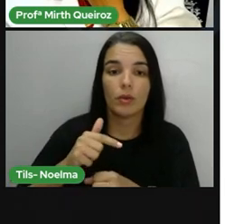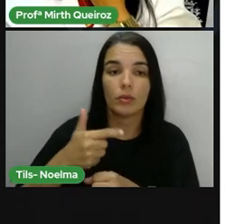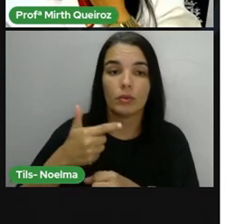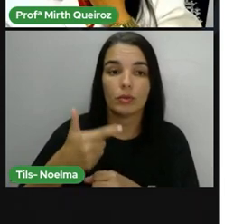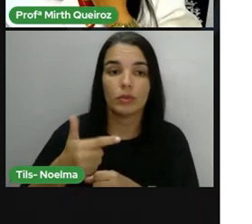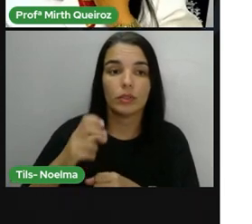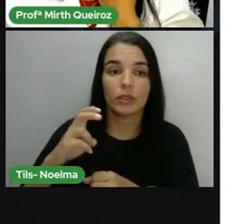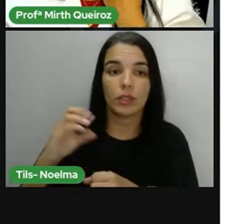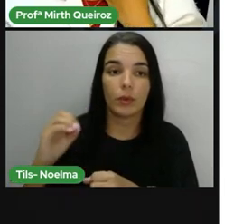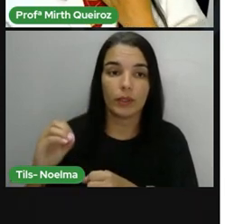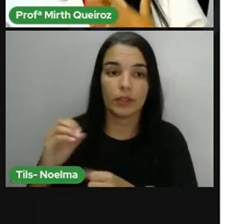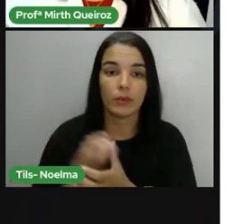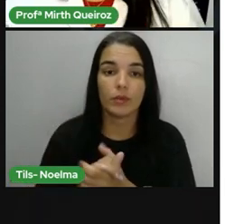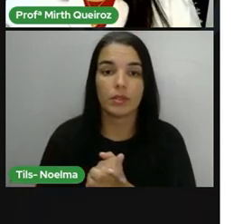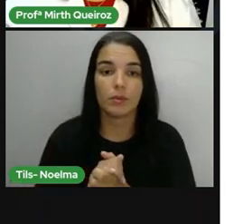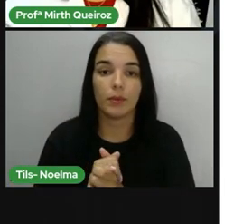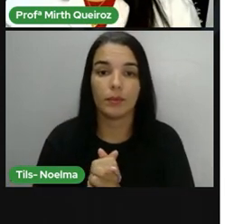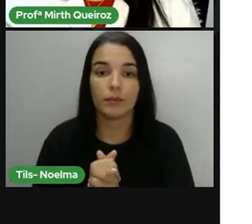2250.